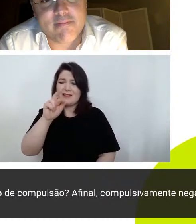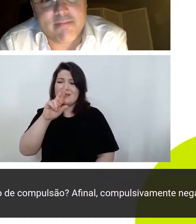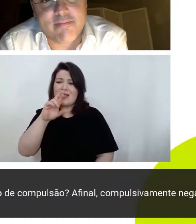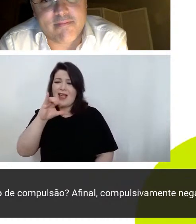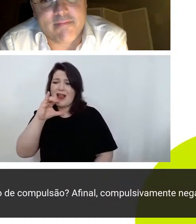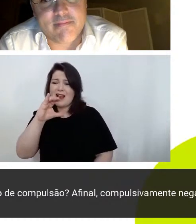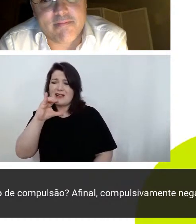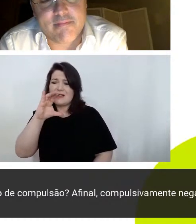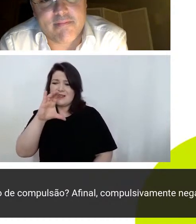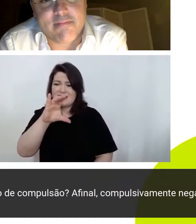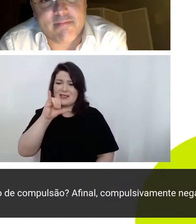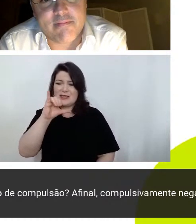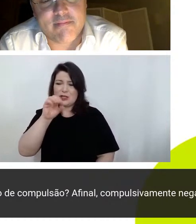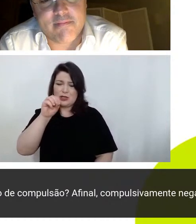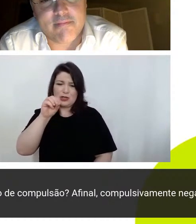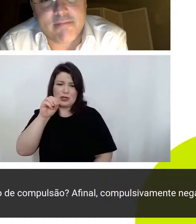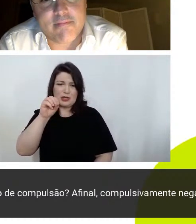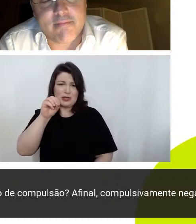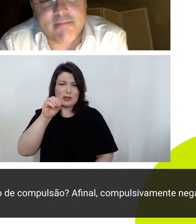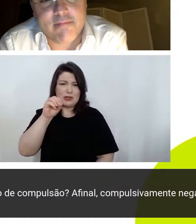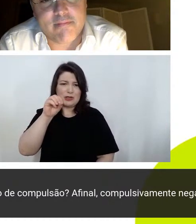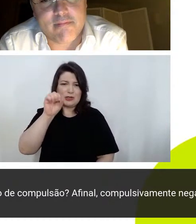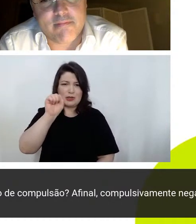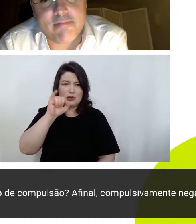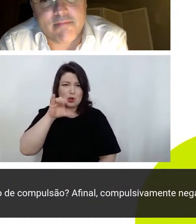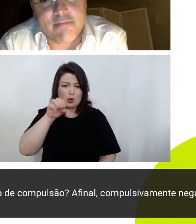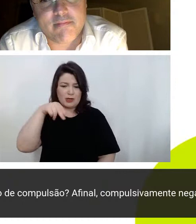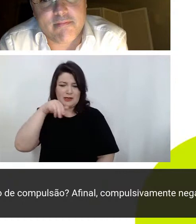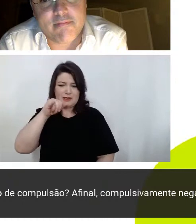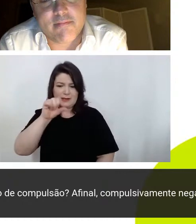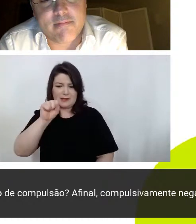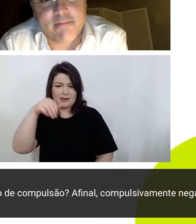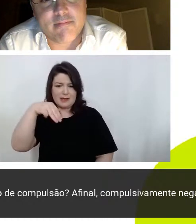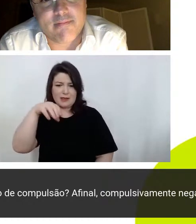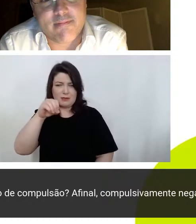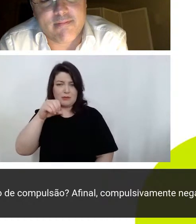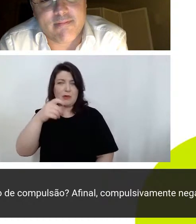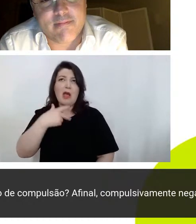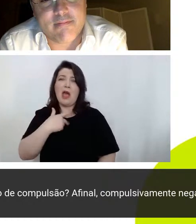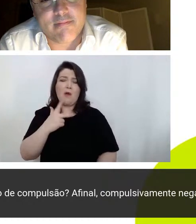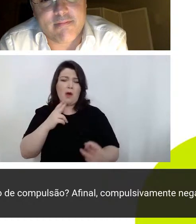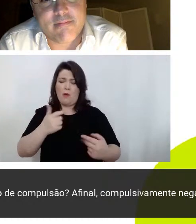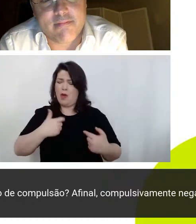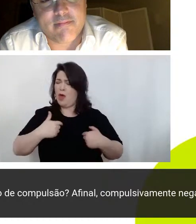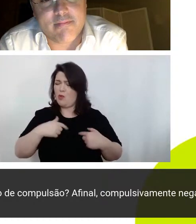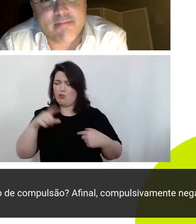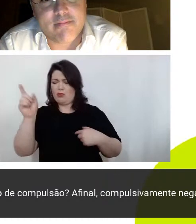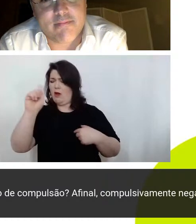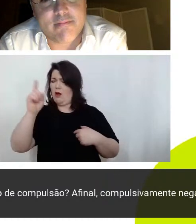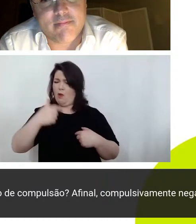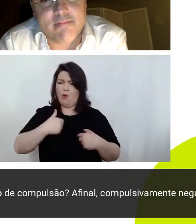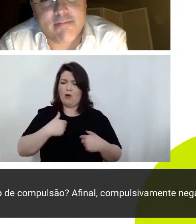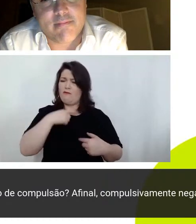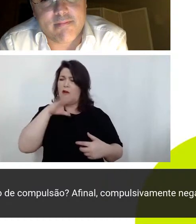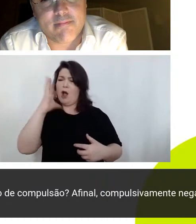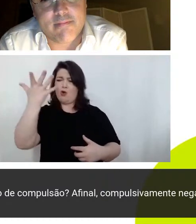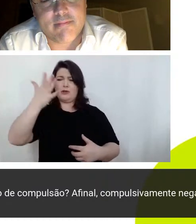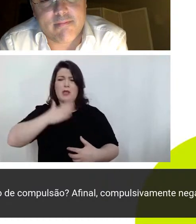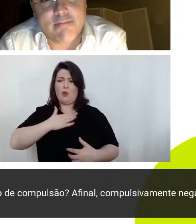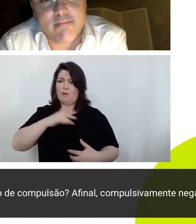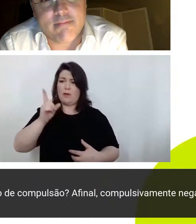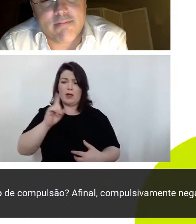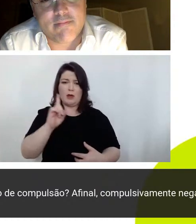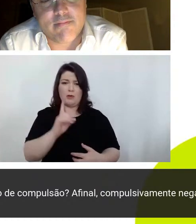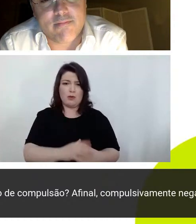né eu você a vossa majestade o bebê está livre do vírus todos nós não estamos